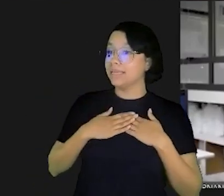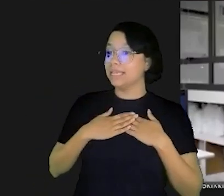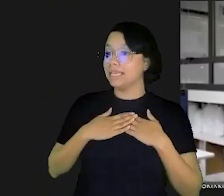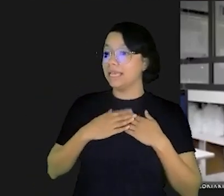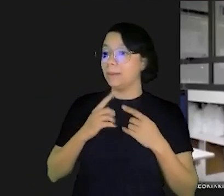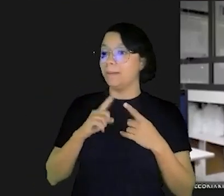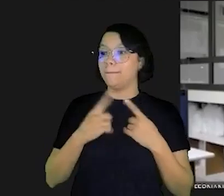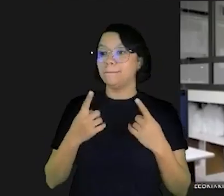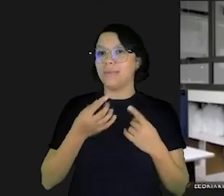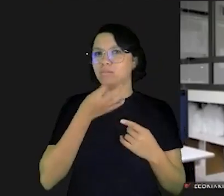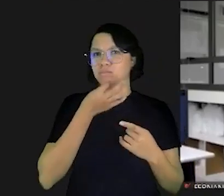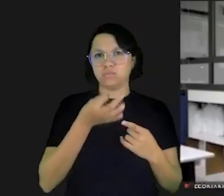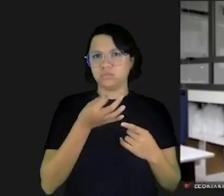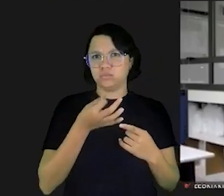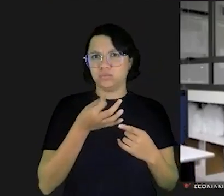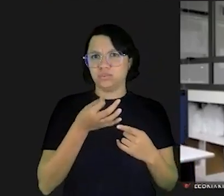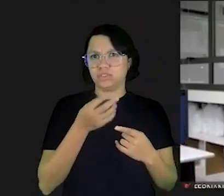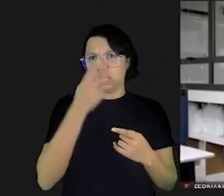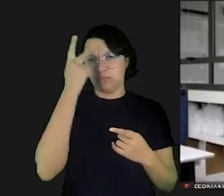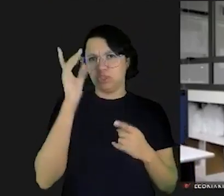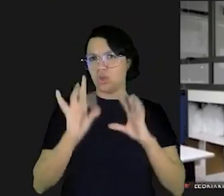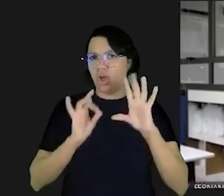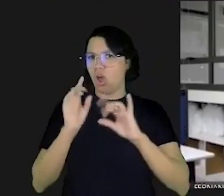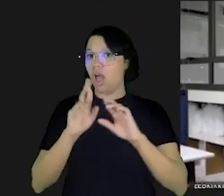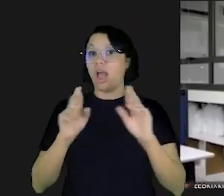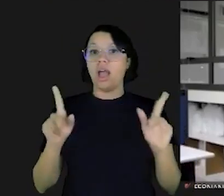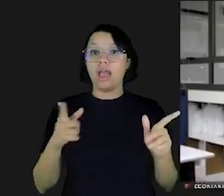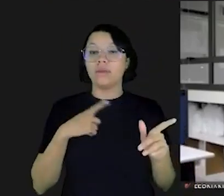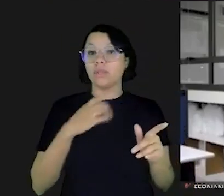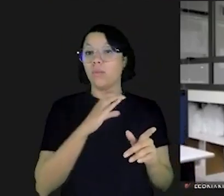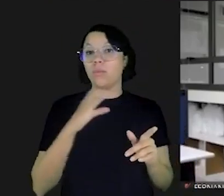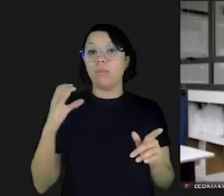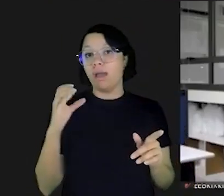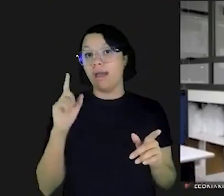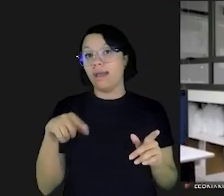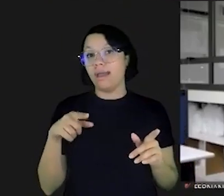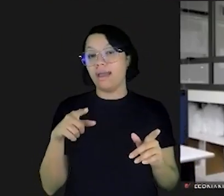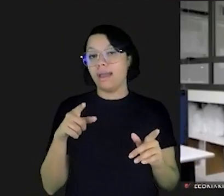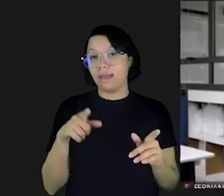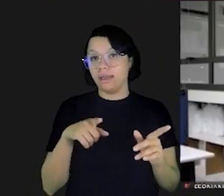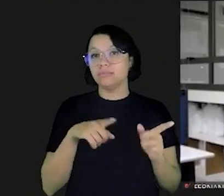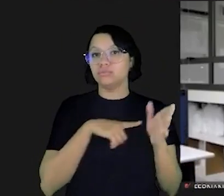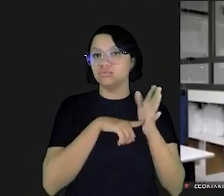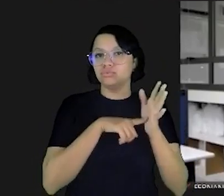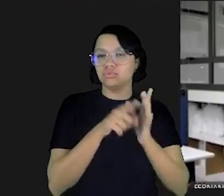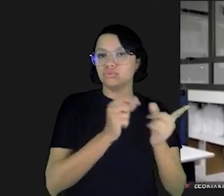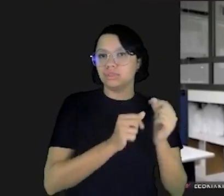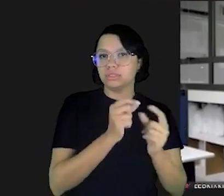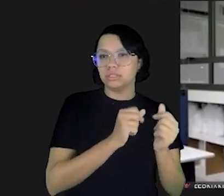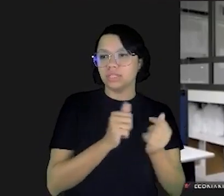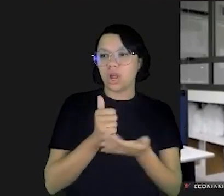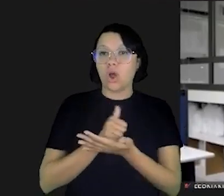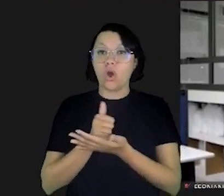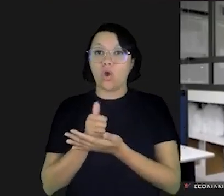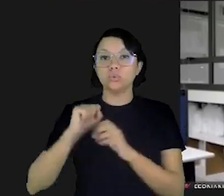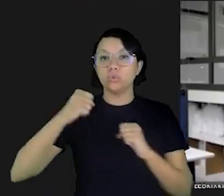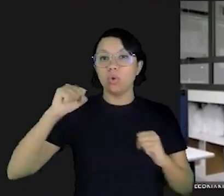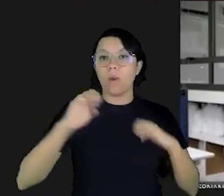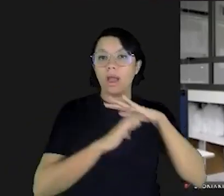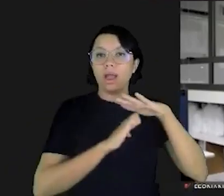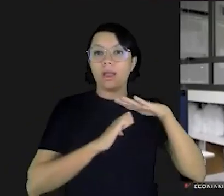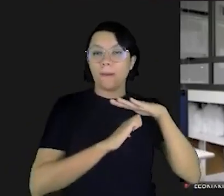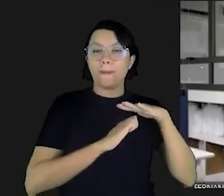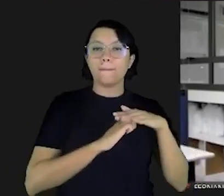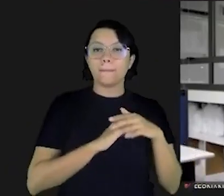opção minha a gente não pode criticar aqueles que façam opções diferentes eu por exemplo tenho um cunhado que é consultor financeiro ele é